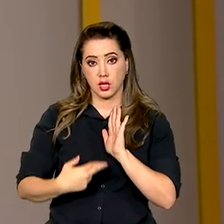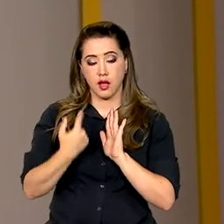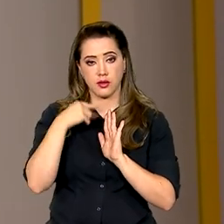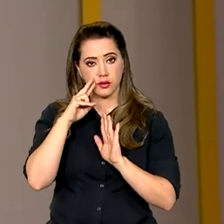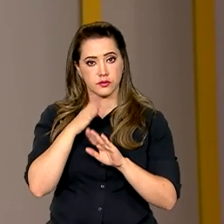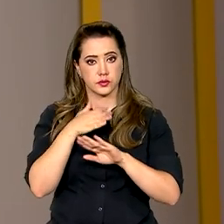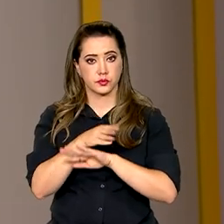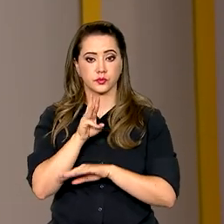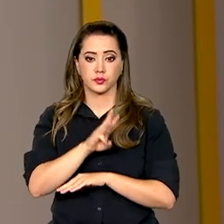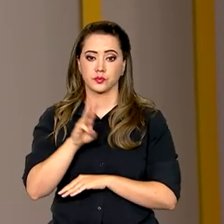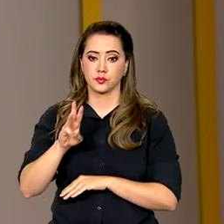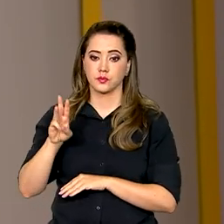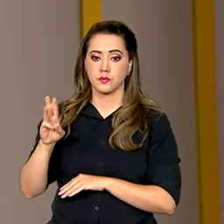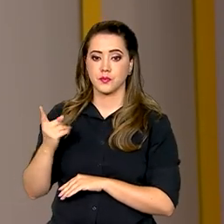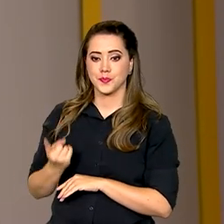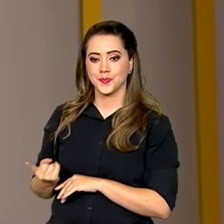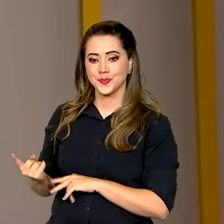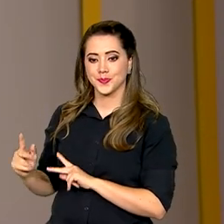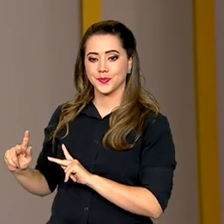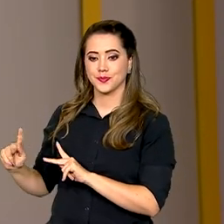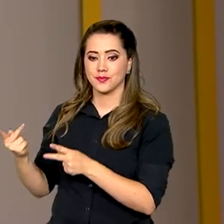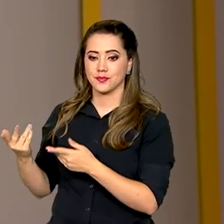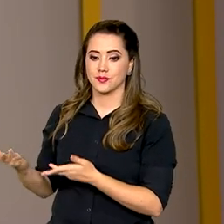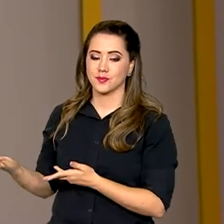acessar o endereço eletrônico que aparece aí na sua tela. Enem? Enem? O